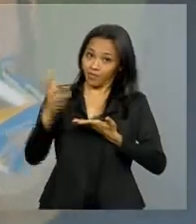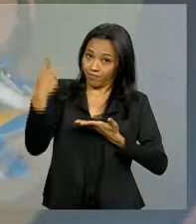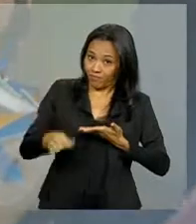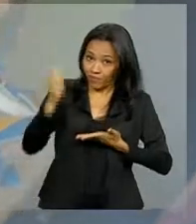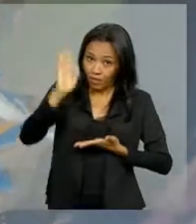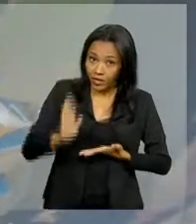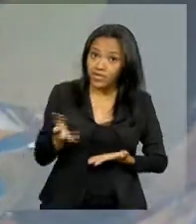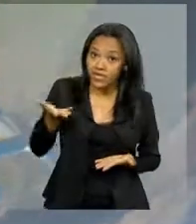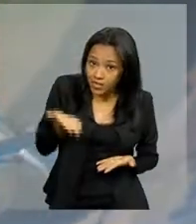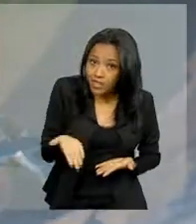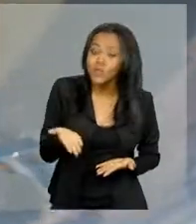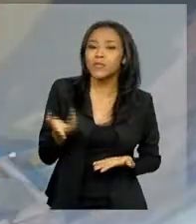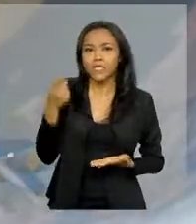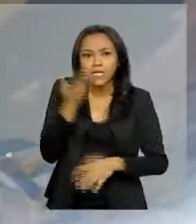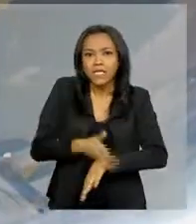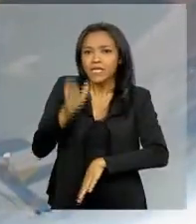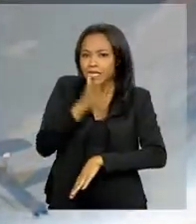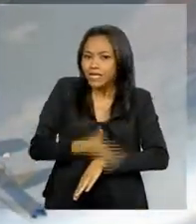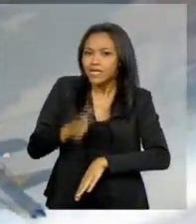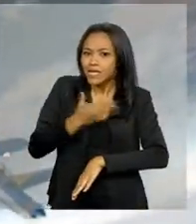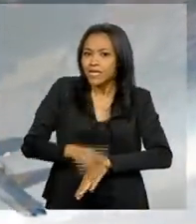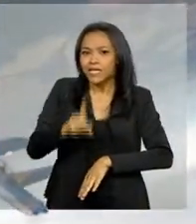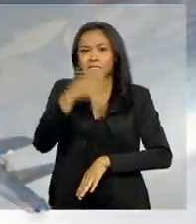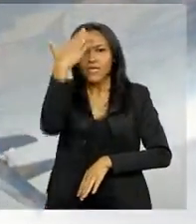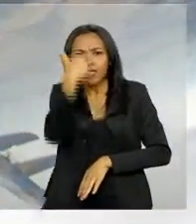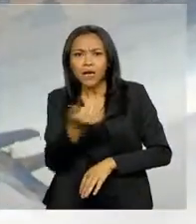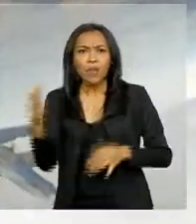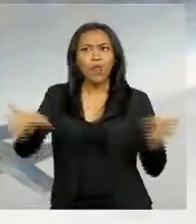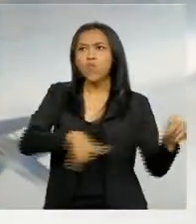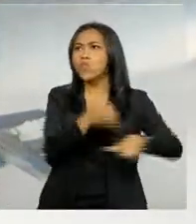Brasileira que pratica o improvável.